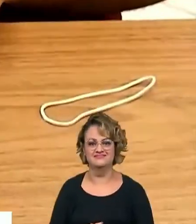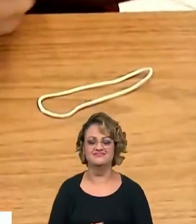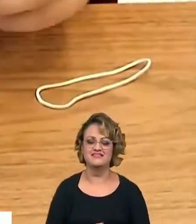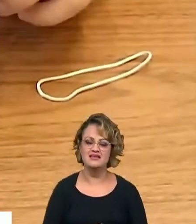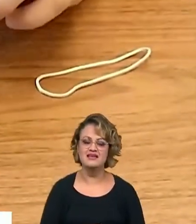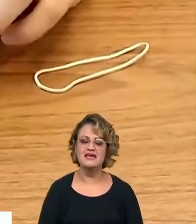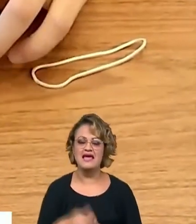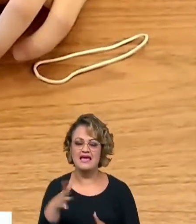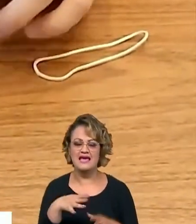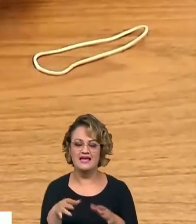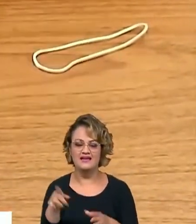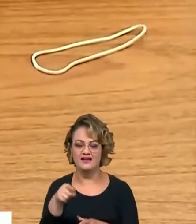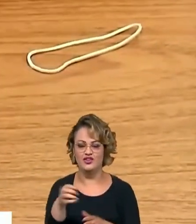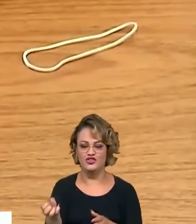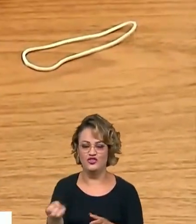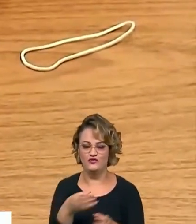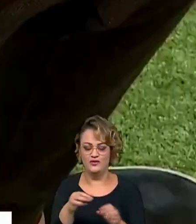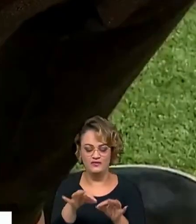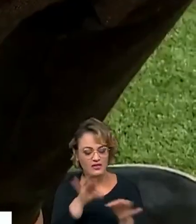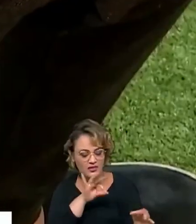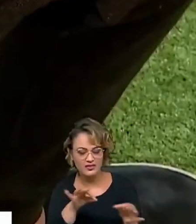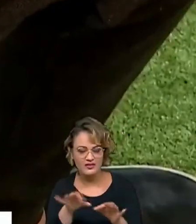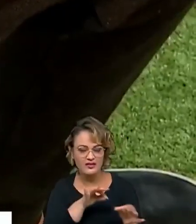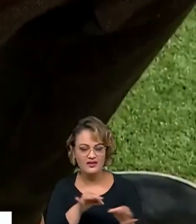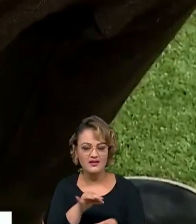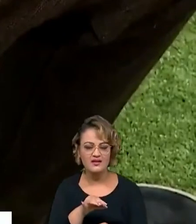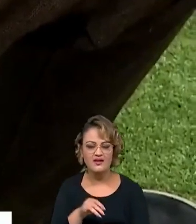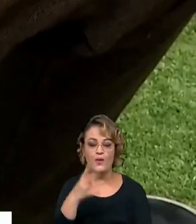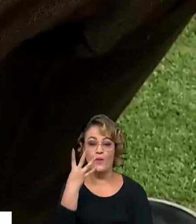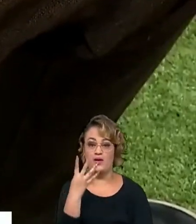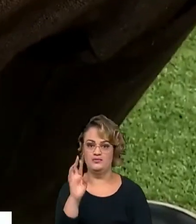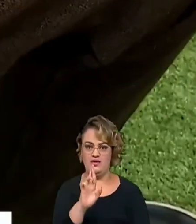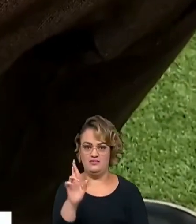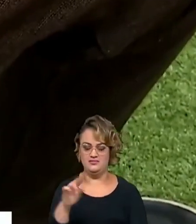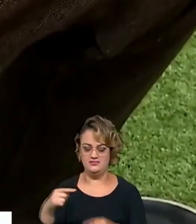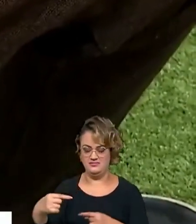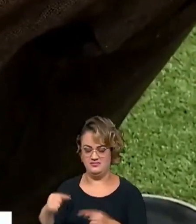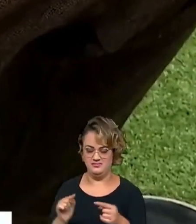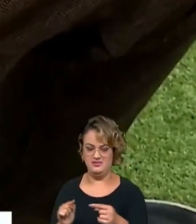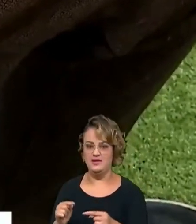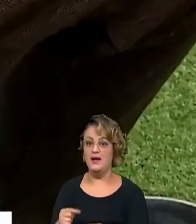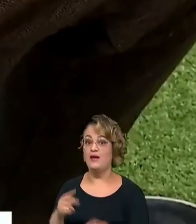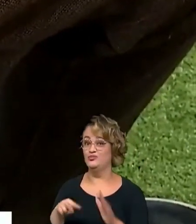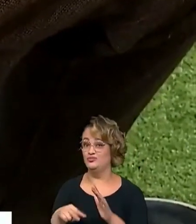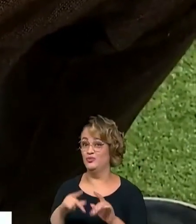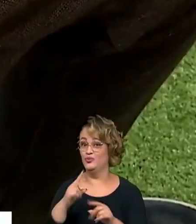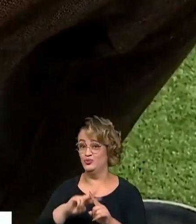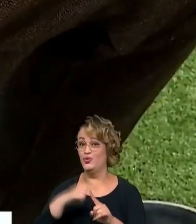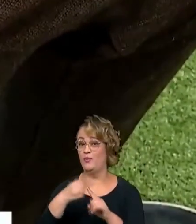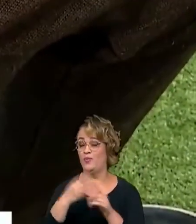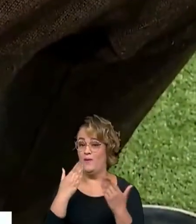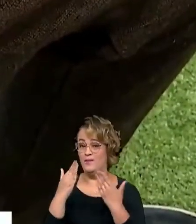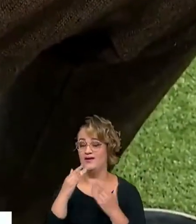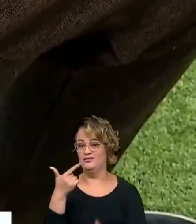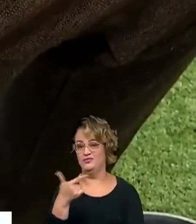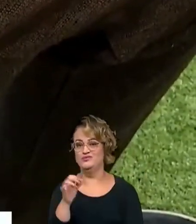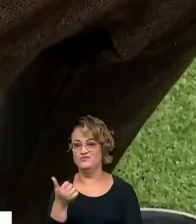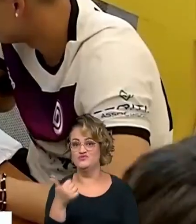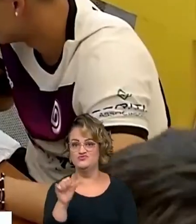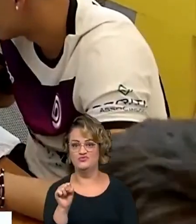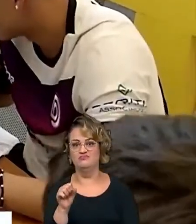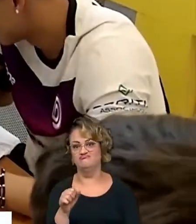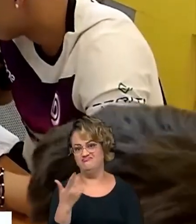As mãos cheias de novos pacotes que custam 4 reais. O dobro em relação à Copa de 2018.